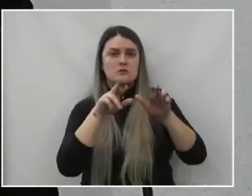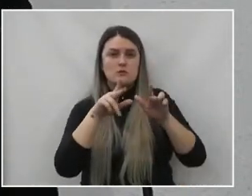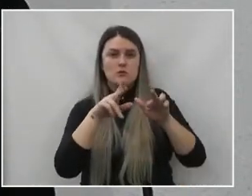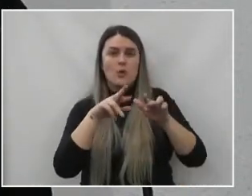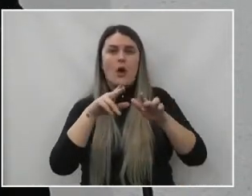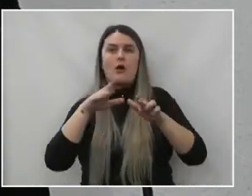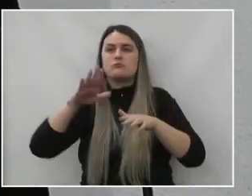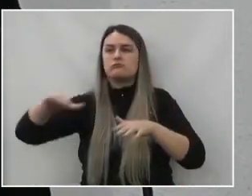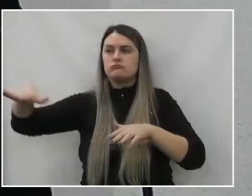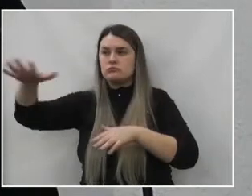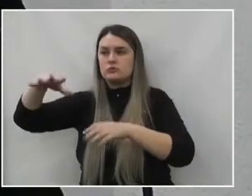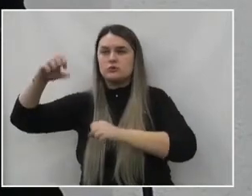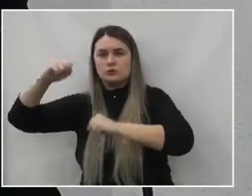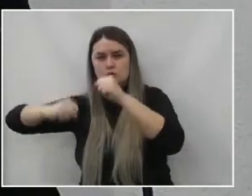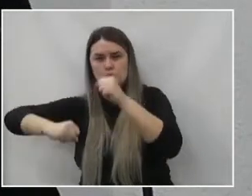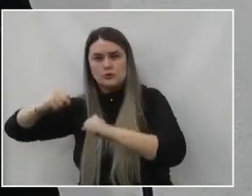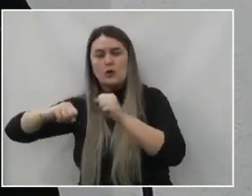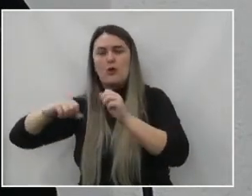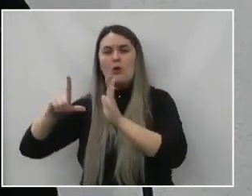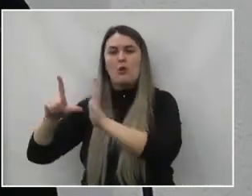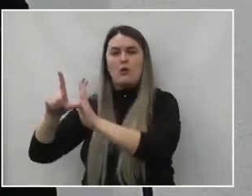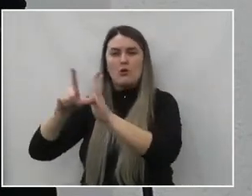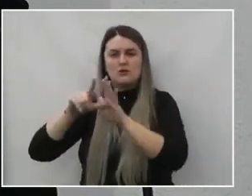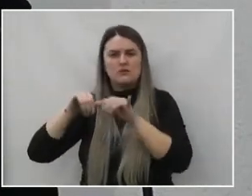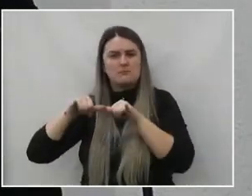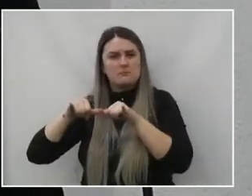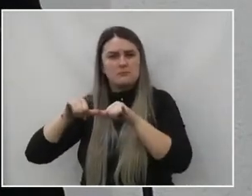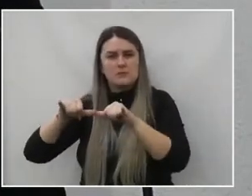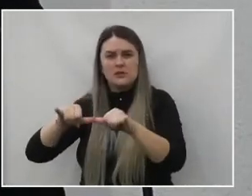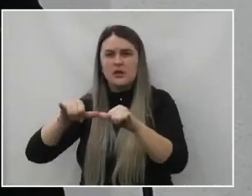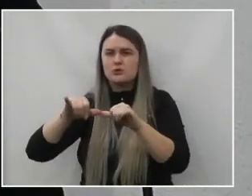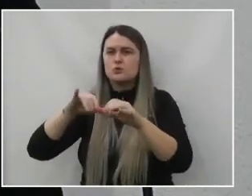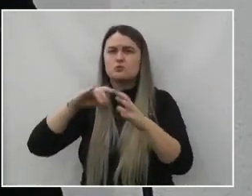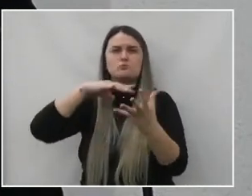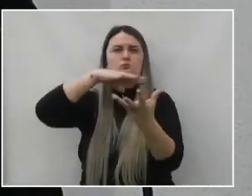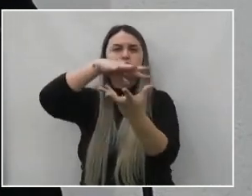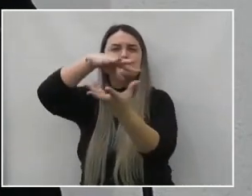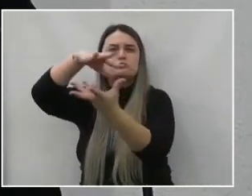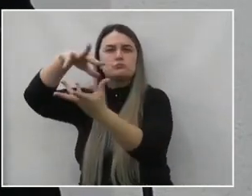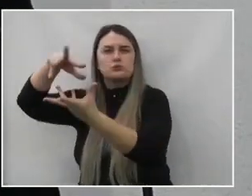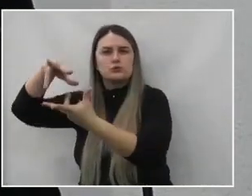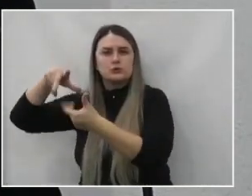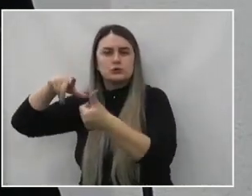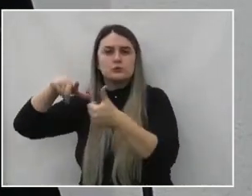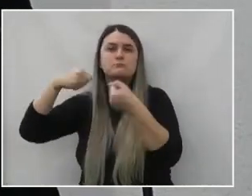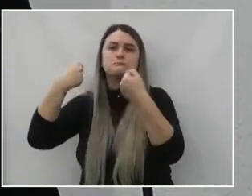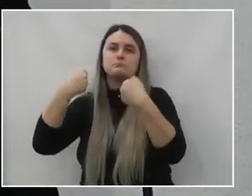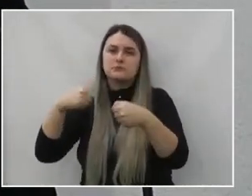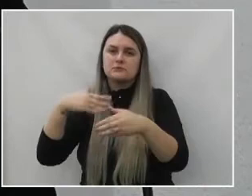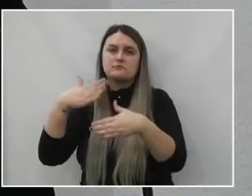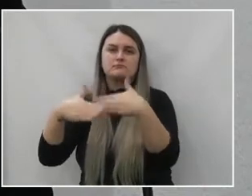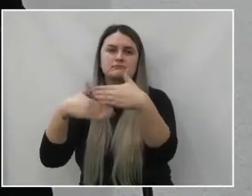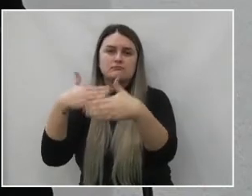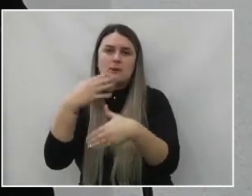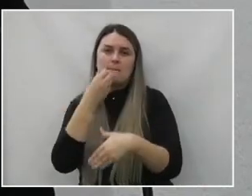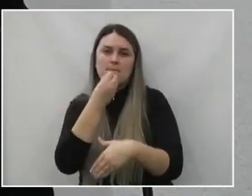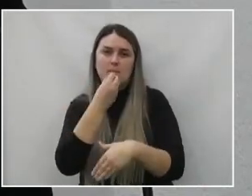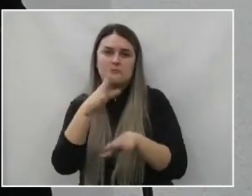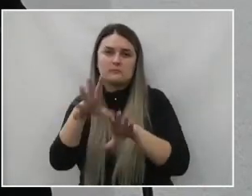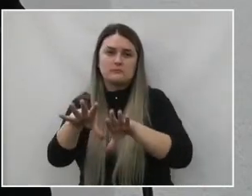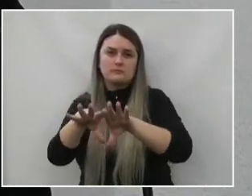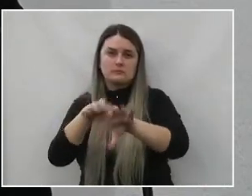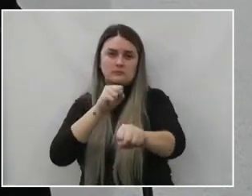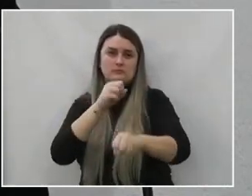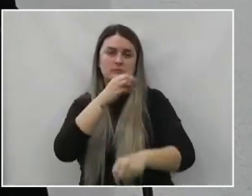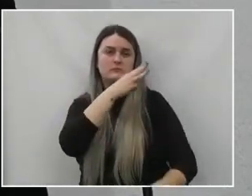que o comércio, que o mercado, que o sistema mundial necessita para desenvolver bem a formação do